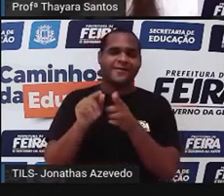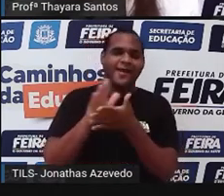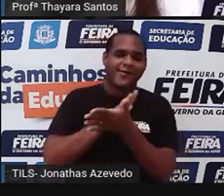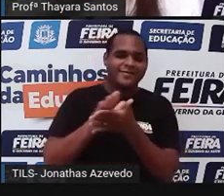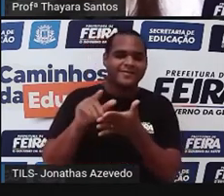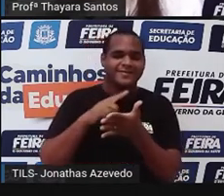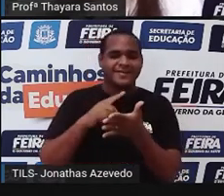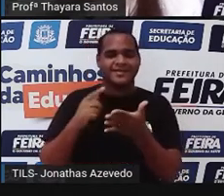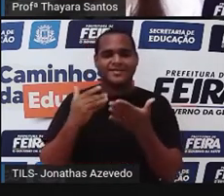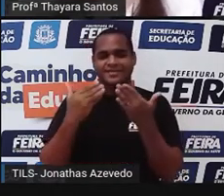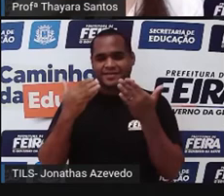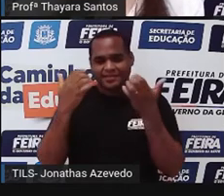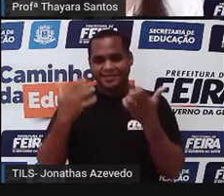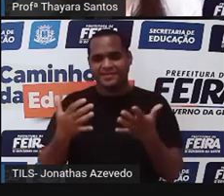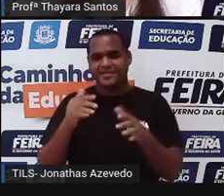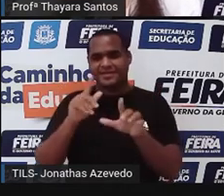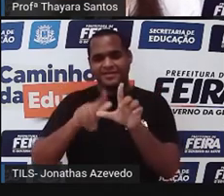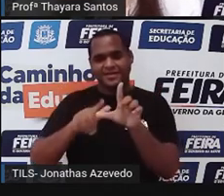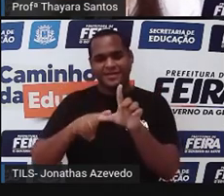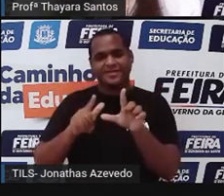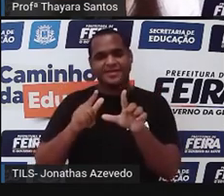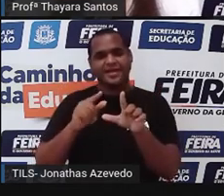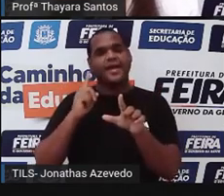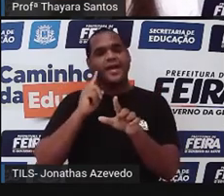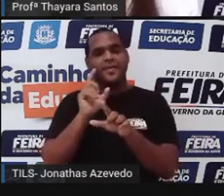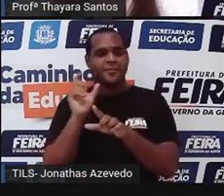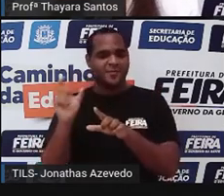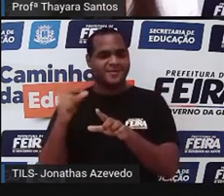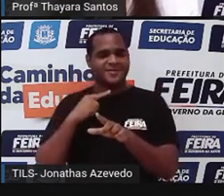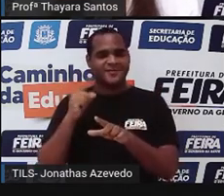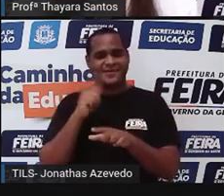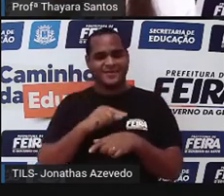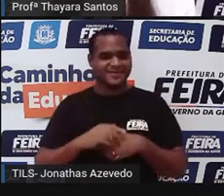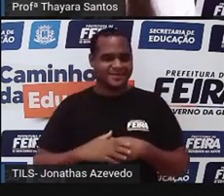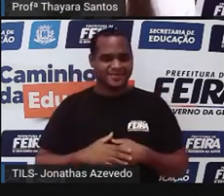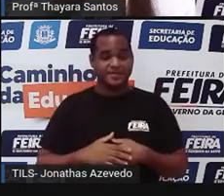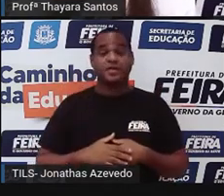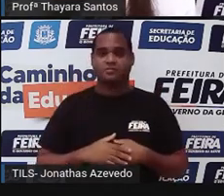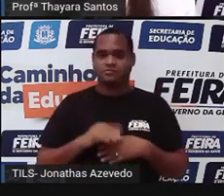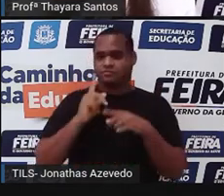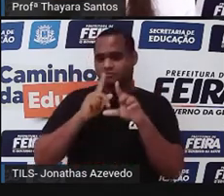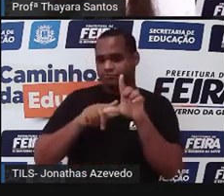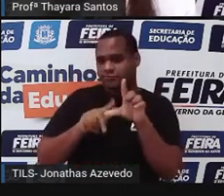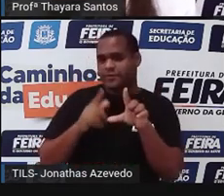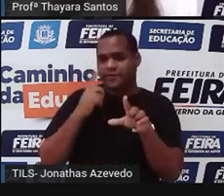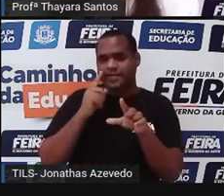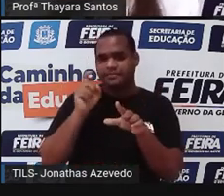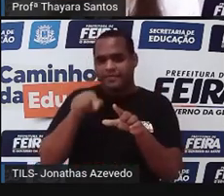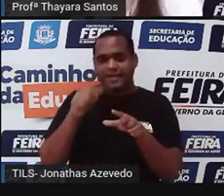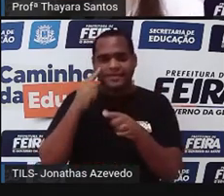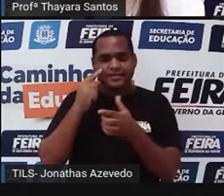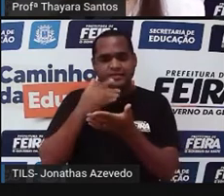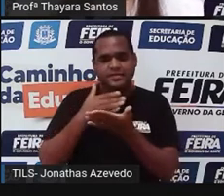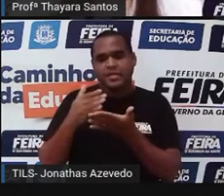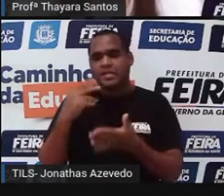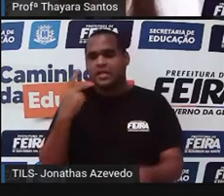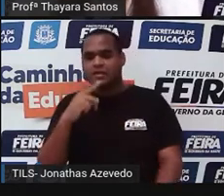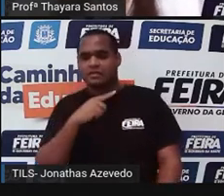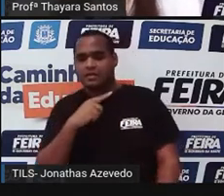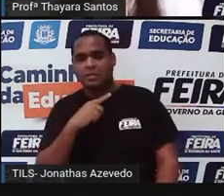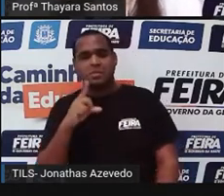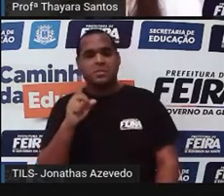correspondem às letras que formam aquela palavra. Aqui embaixo tem as letras e vocês só vão clicar em cima da letra que vocês acham que tem.